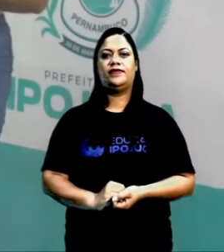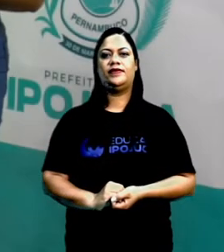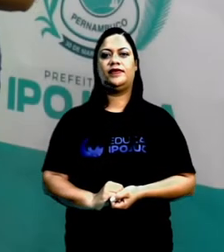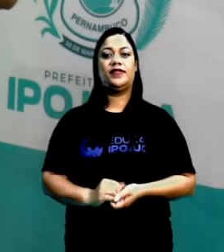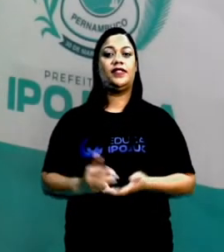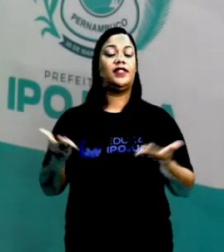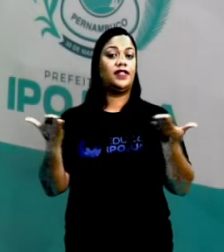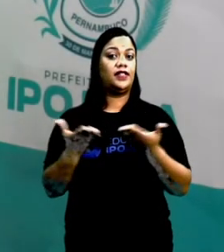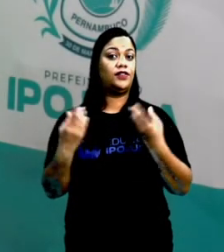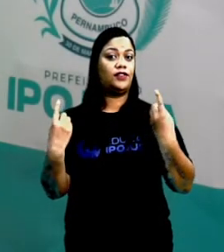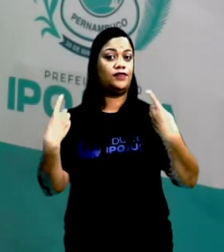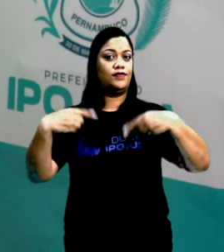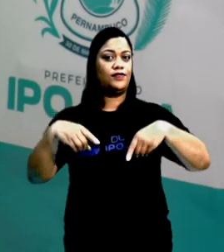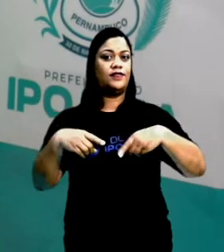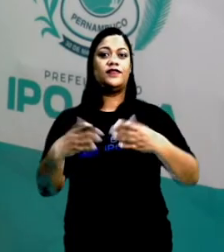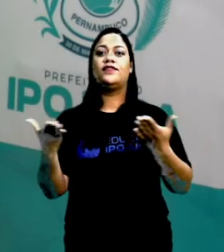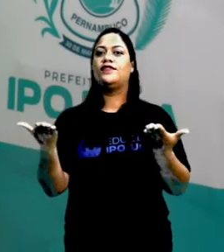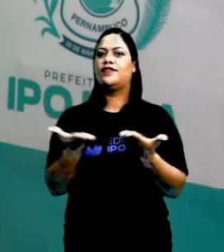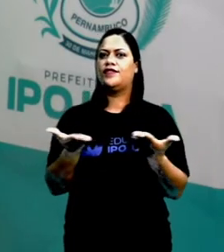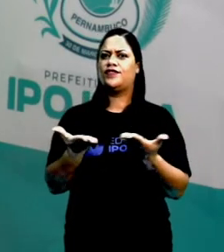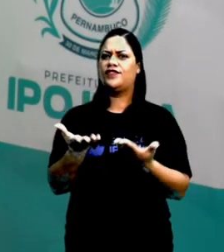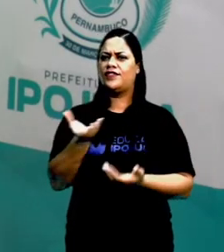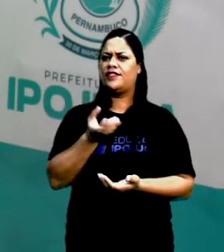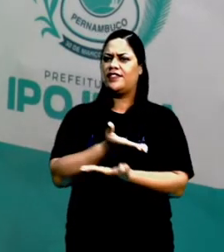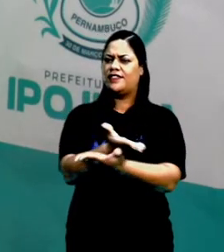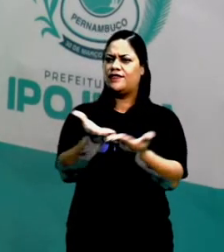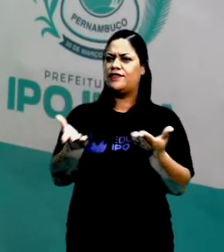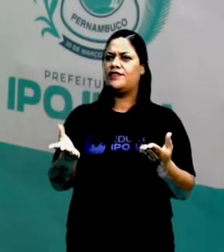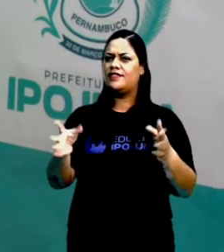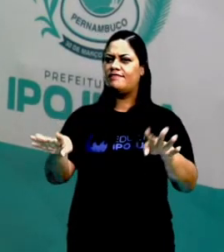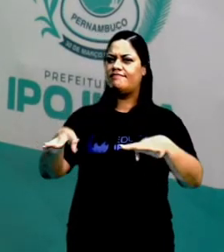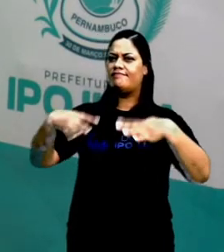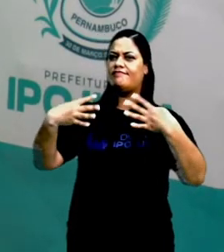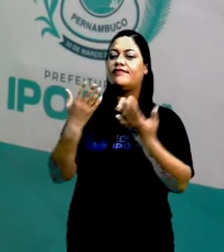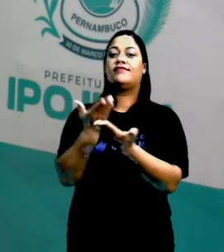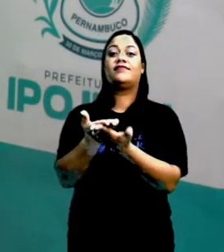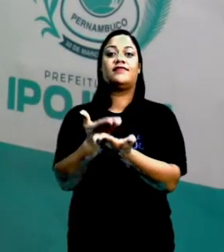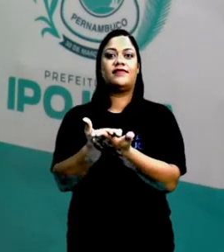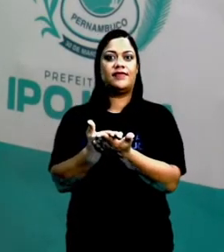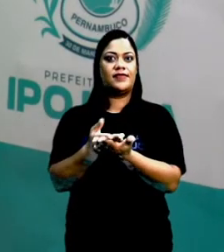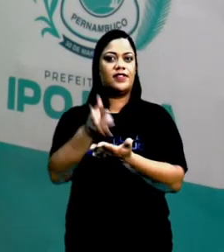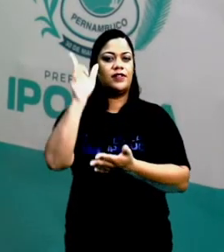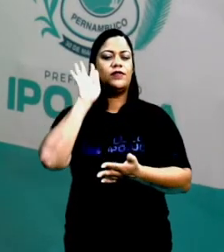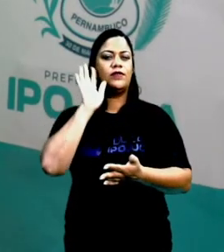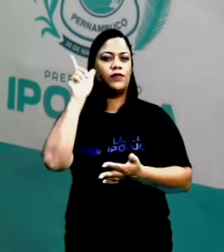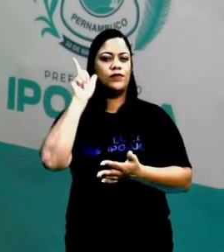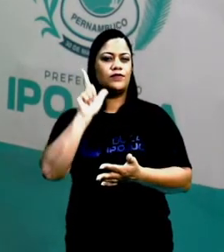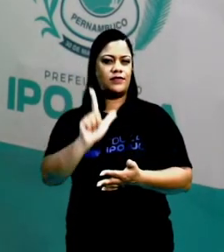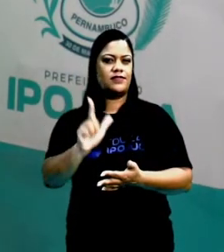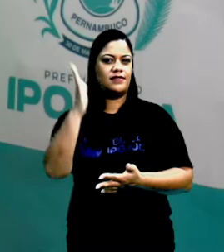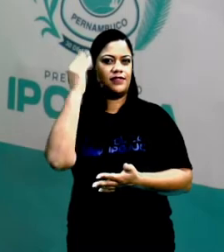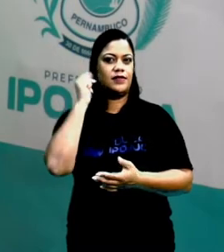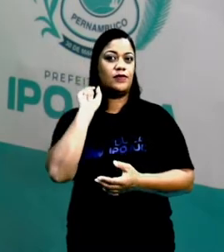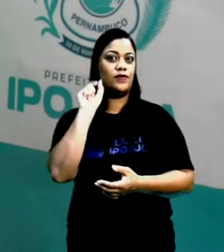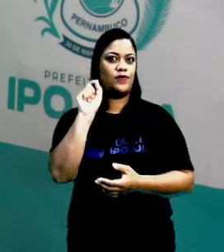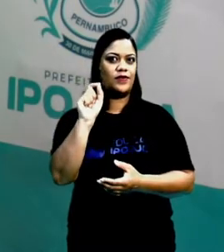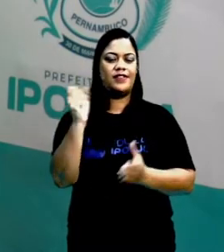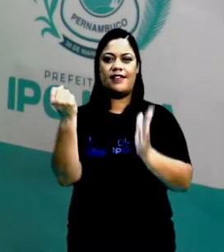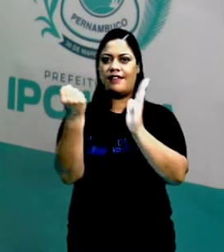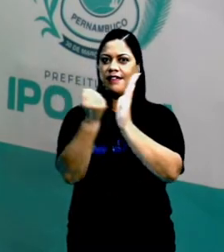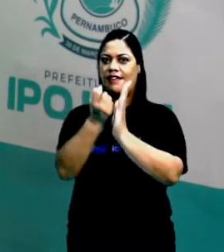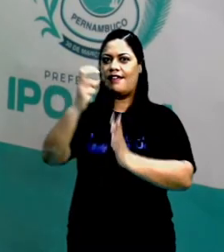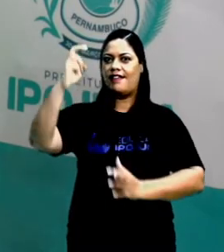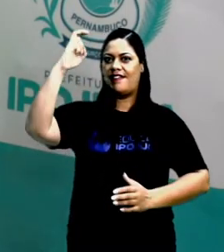E o nosso desafio de hoje, eu quero que vocês tenham prestado atenção na nossa aula. Conseguir identificar o que são os patrimônios